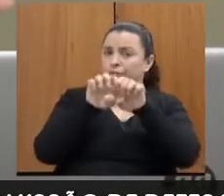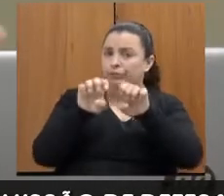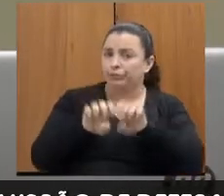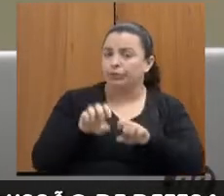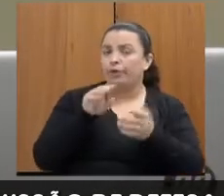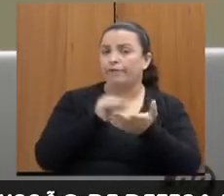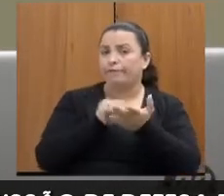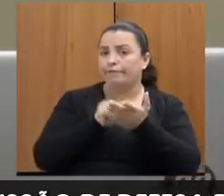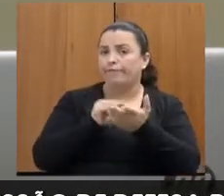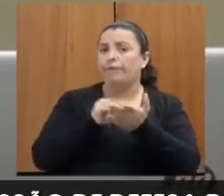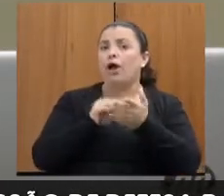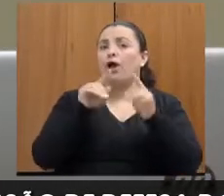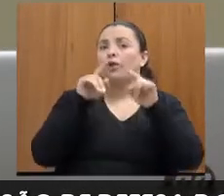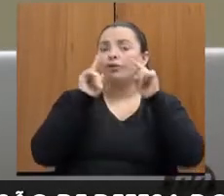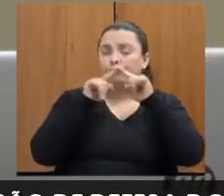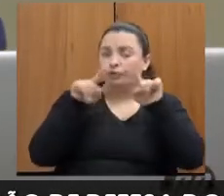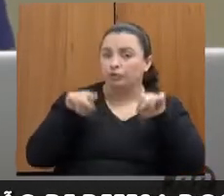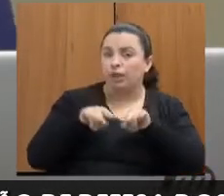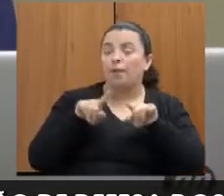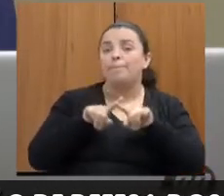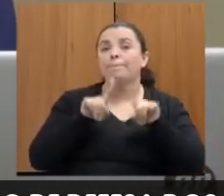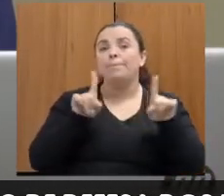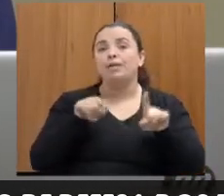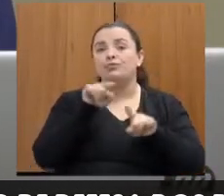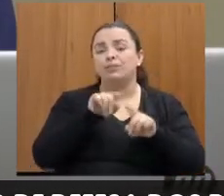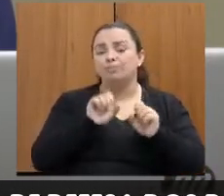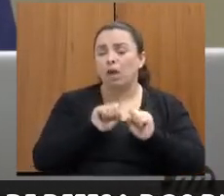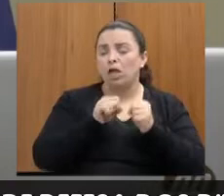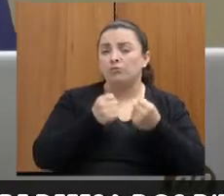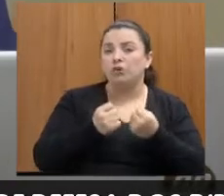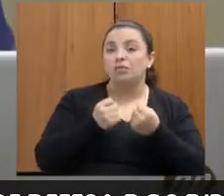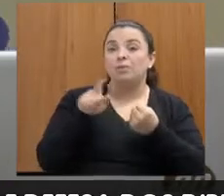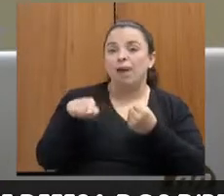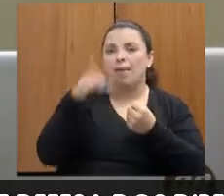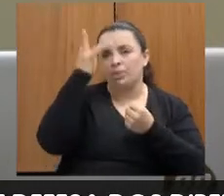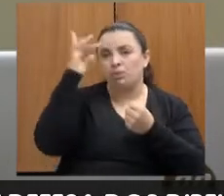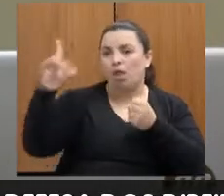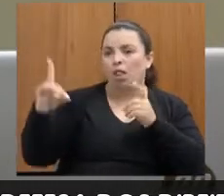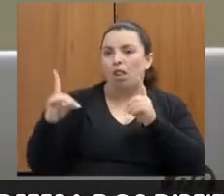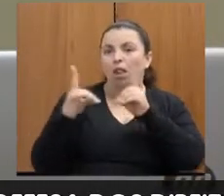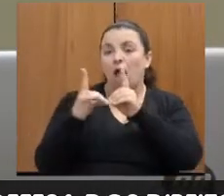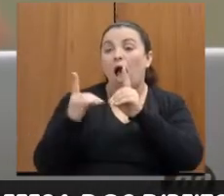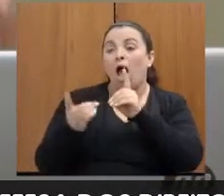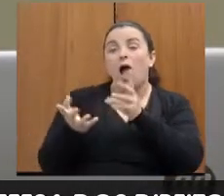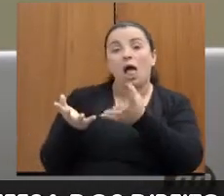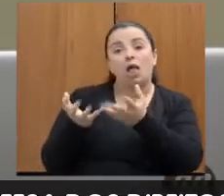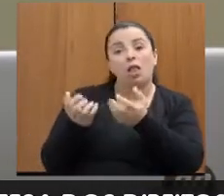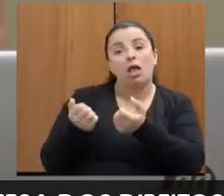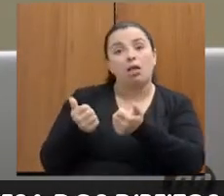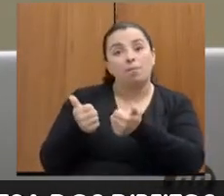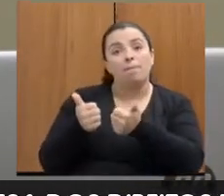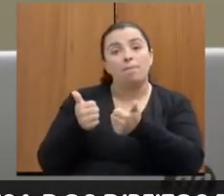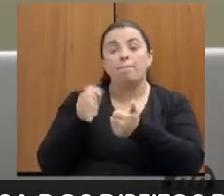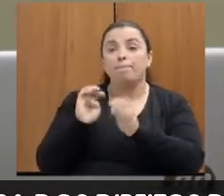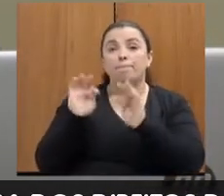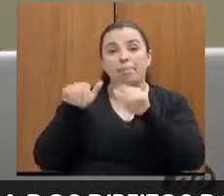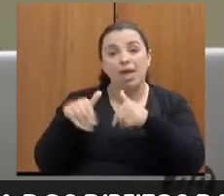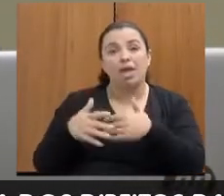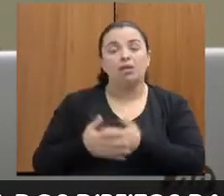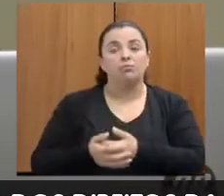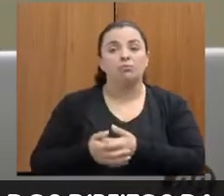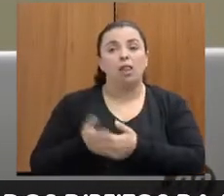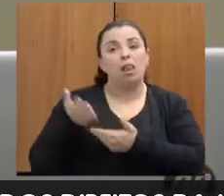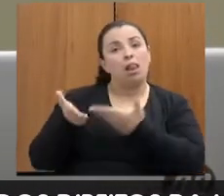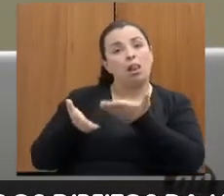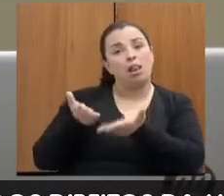para atender bem aquela cidadã que ali aparece. Porque eu percebo que, mesmo que a estrutura não ofereça